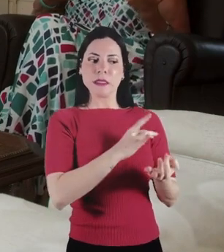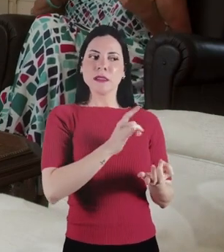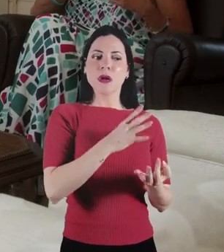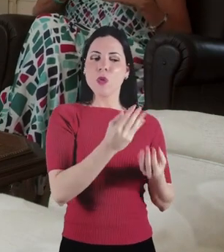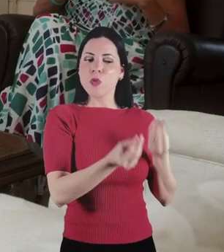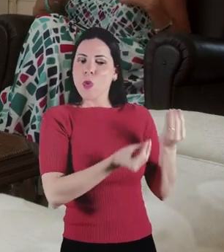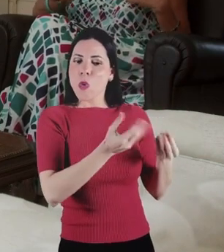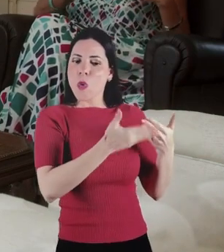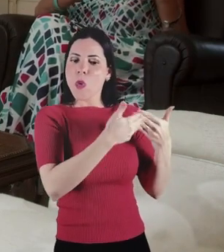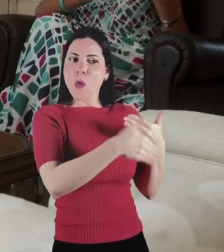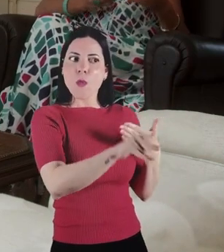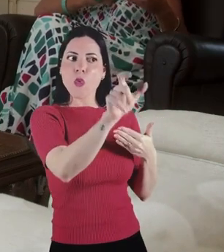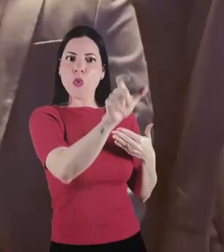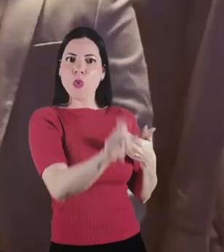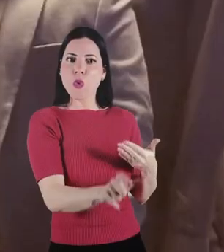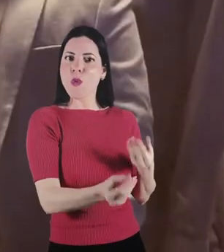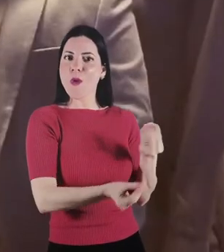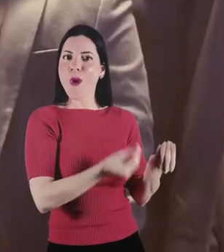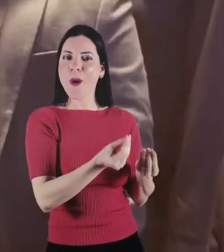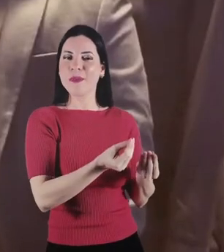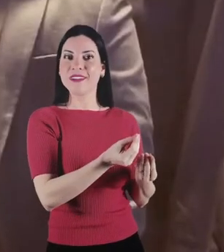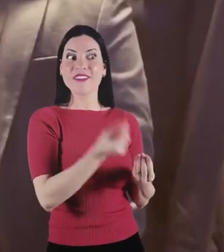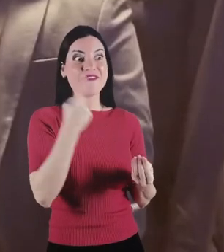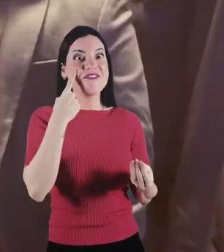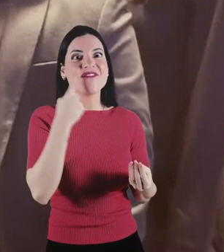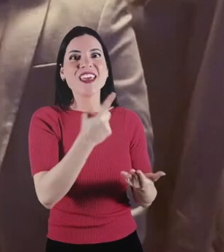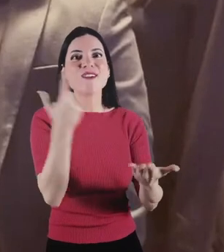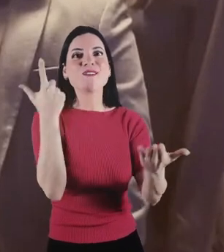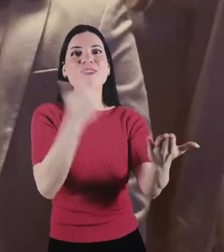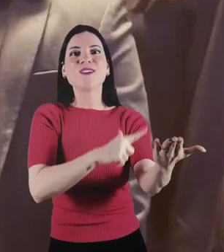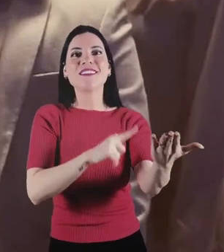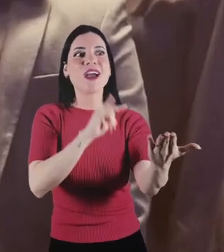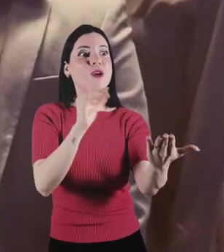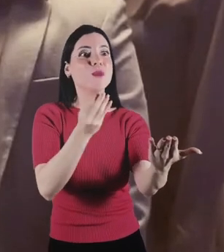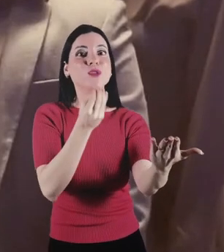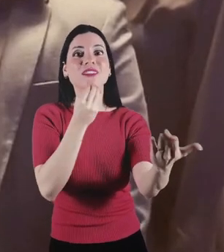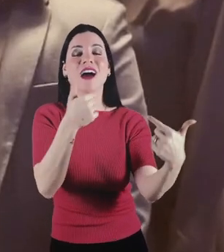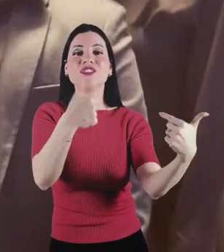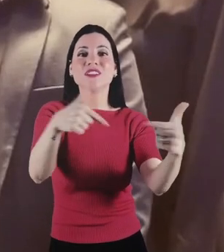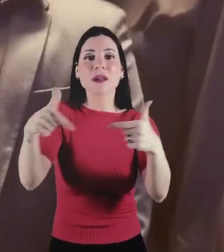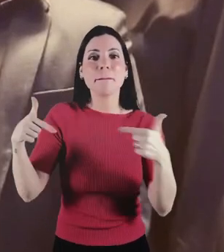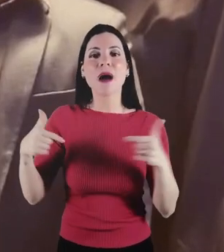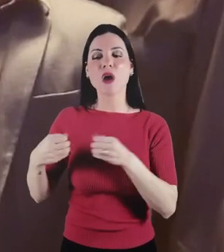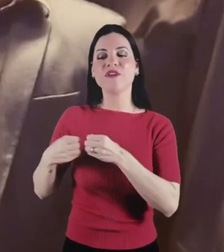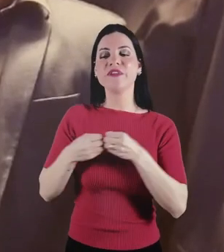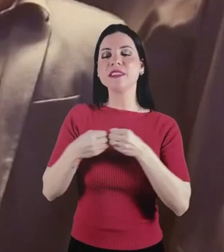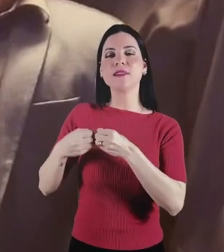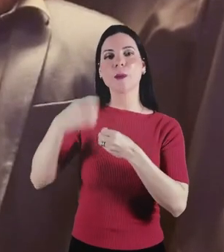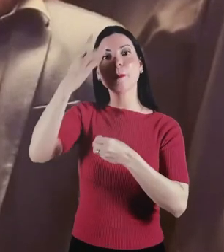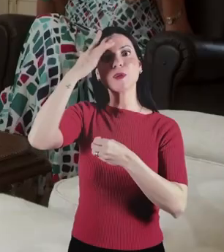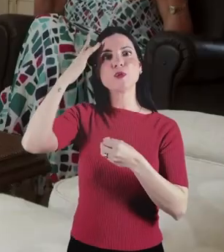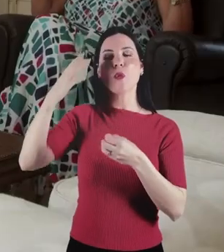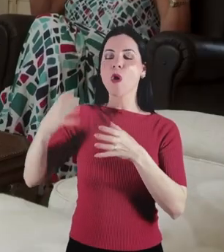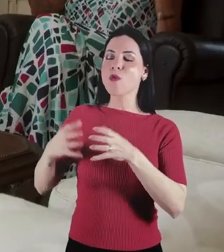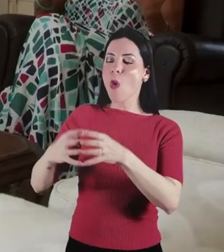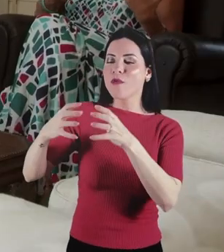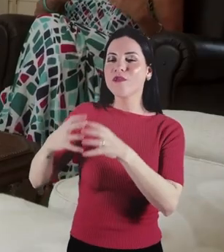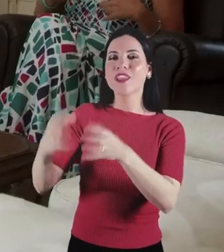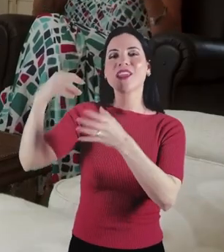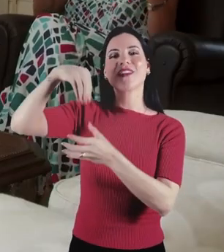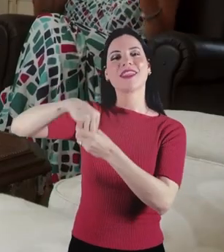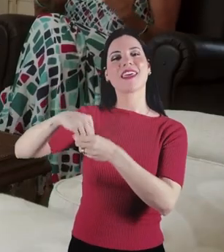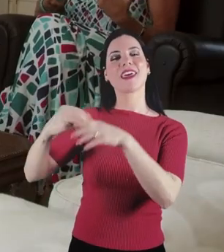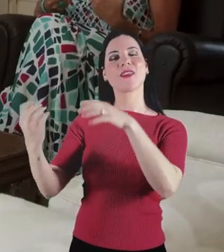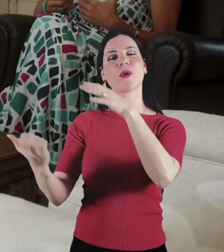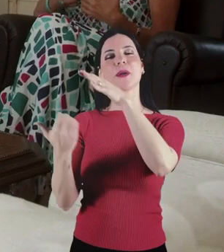família que tem receio, mas como é que vai ser? Ver a pessoa tendo oportunidade, os vizinhos, as pessoas que